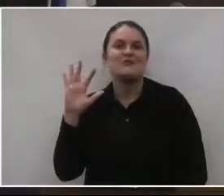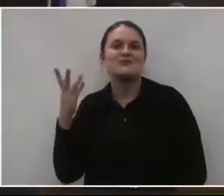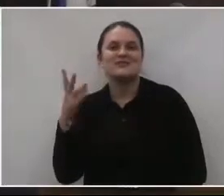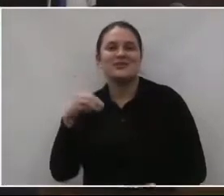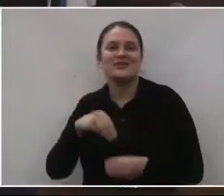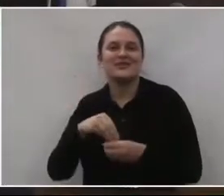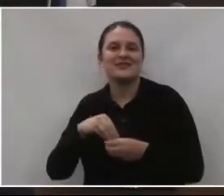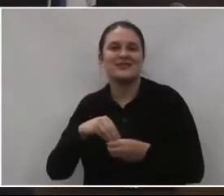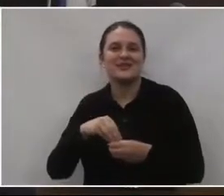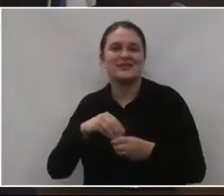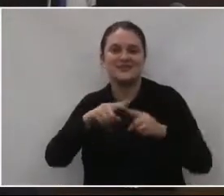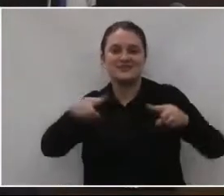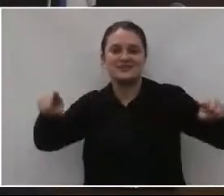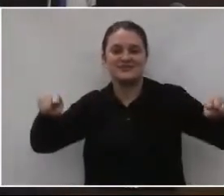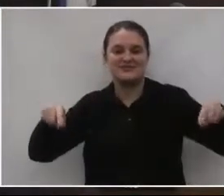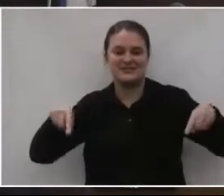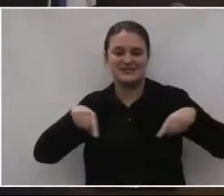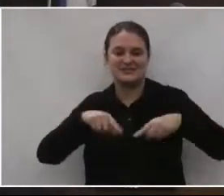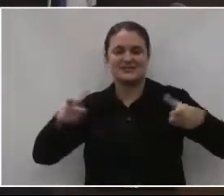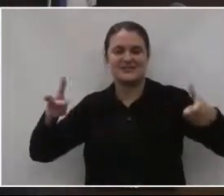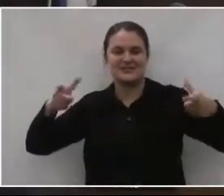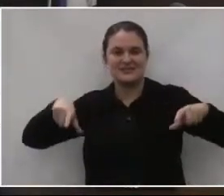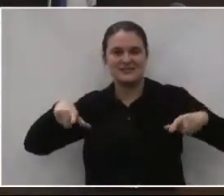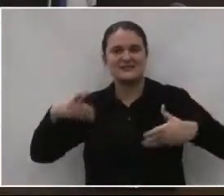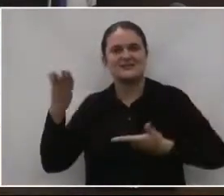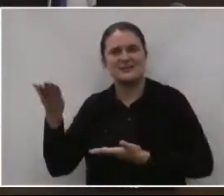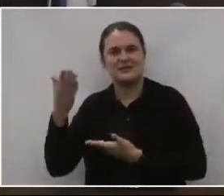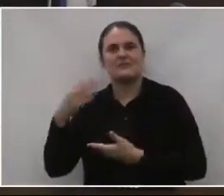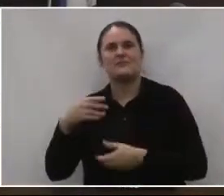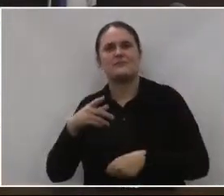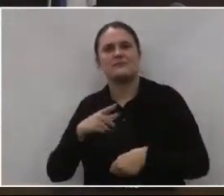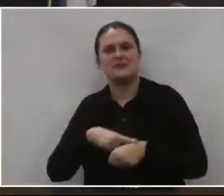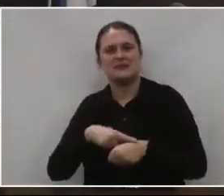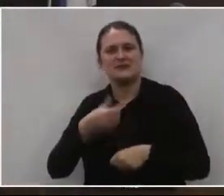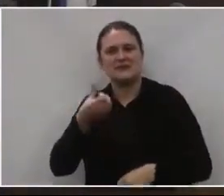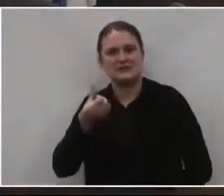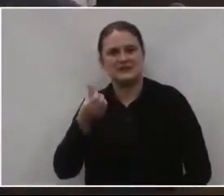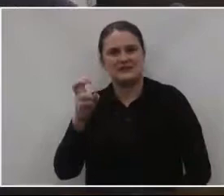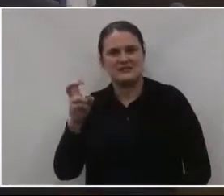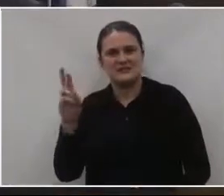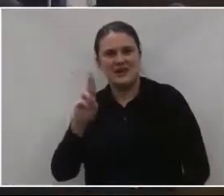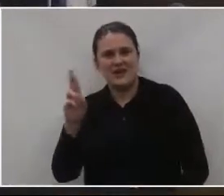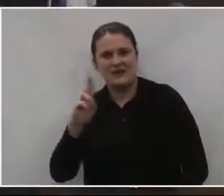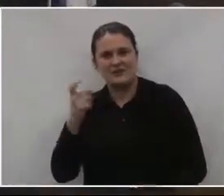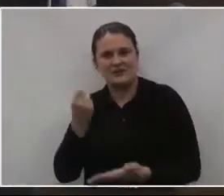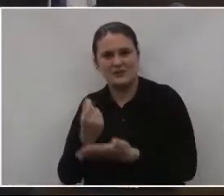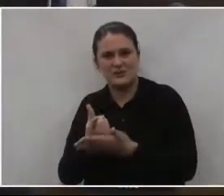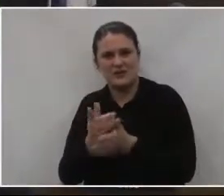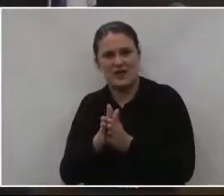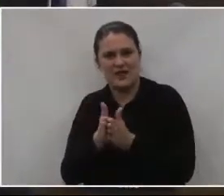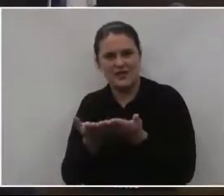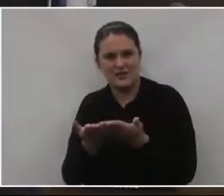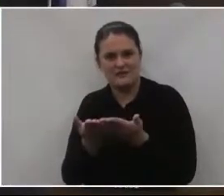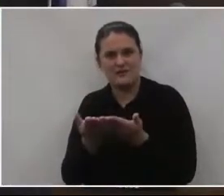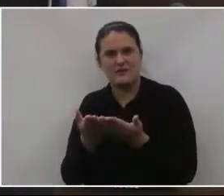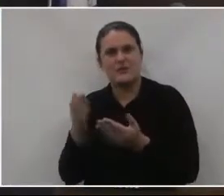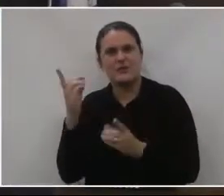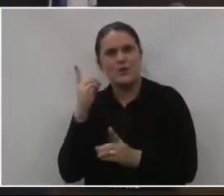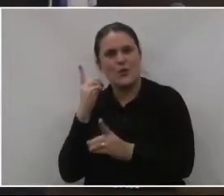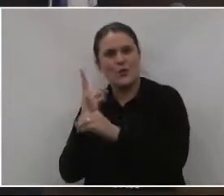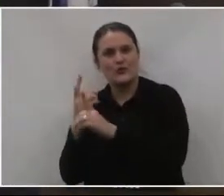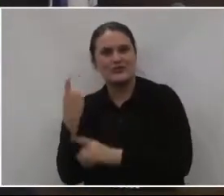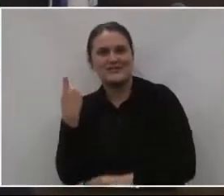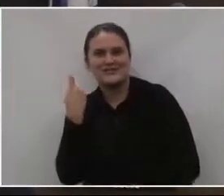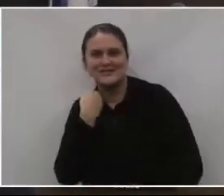aí dentro das quatro linhas. Crack Kiko, vou reservar meus R$ 65,00 para comprar o livro. Encontro o senhor